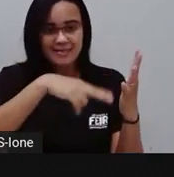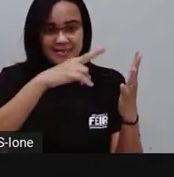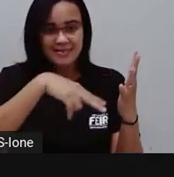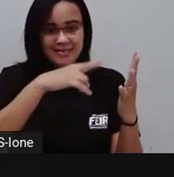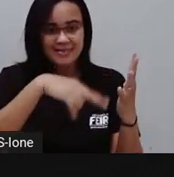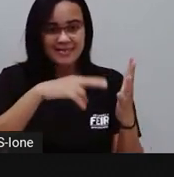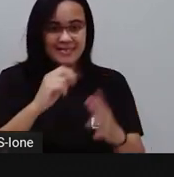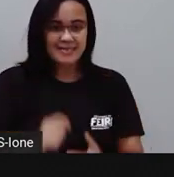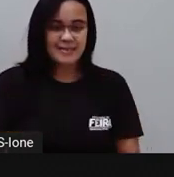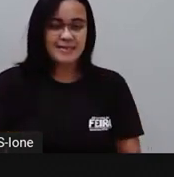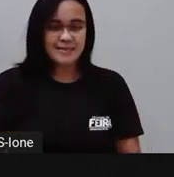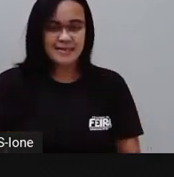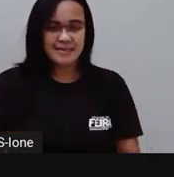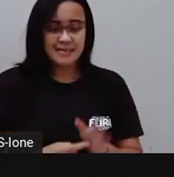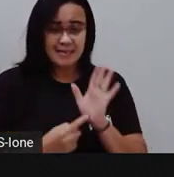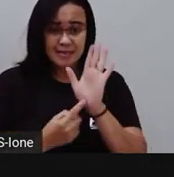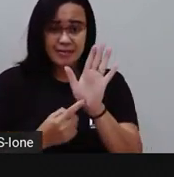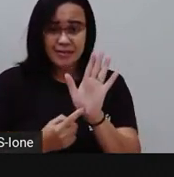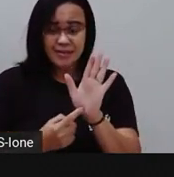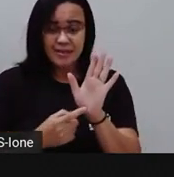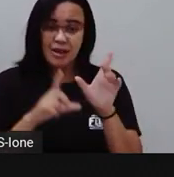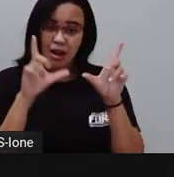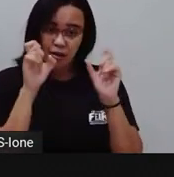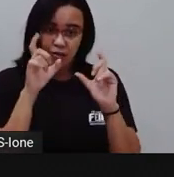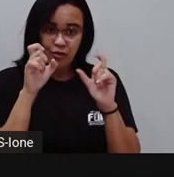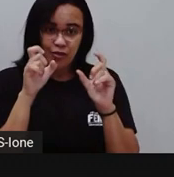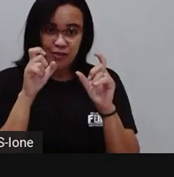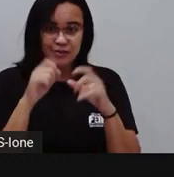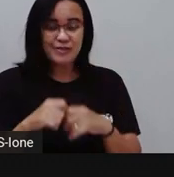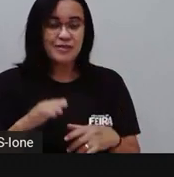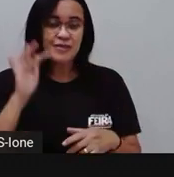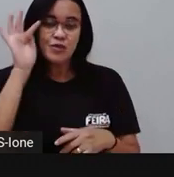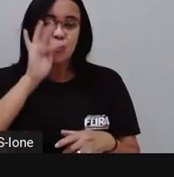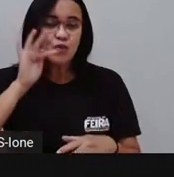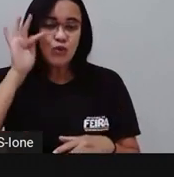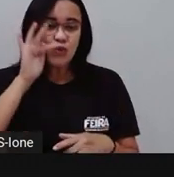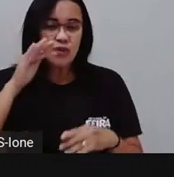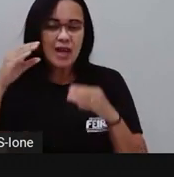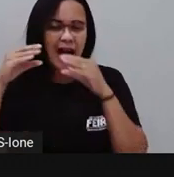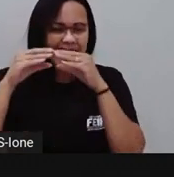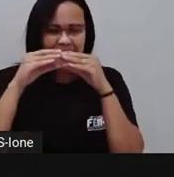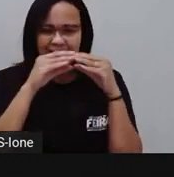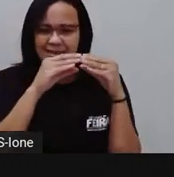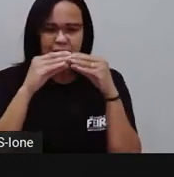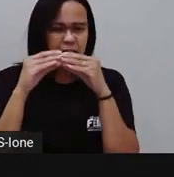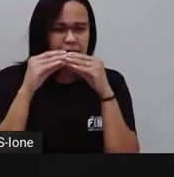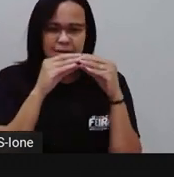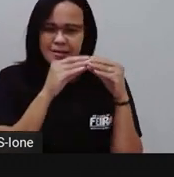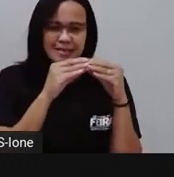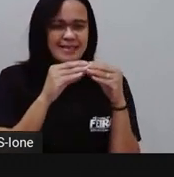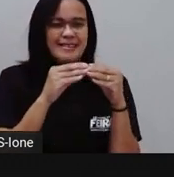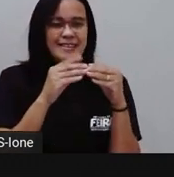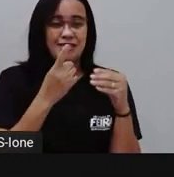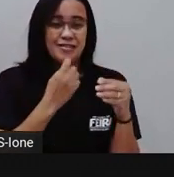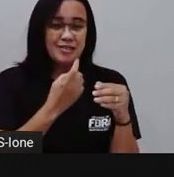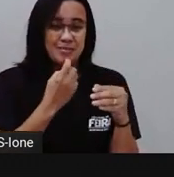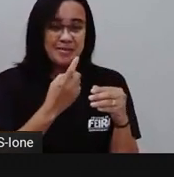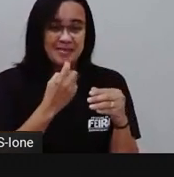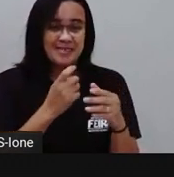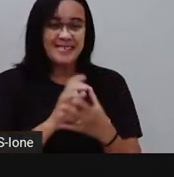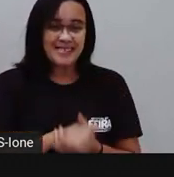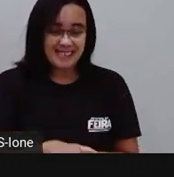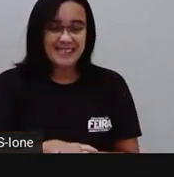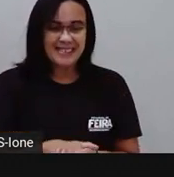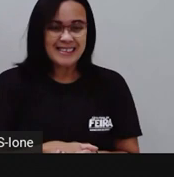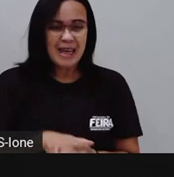Aqui tem uma ilustração, ó, que tem a ver com o problema que nós vamos resolver. Tem o como pensei, né? Que é o